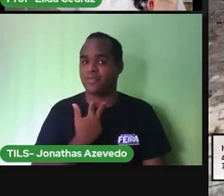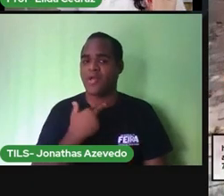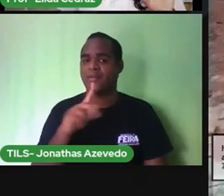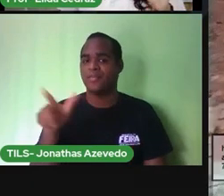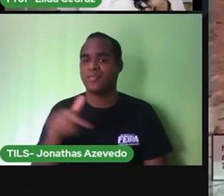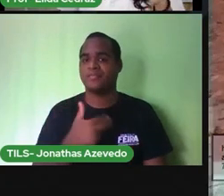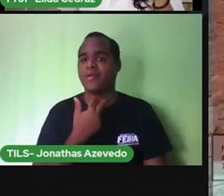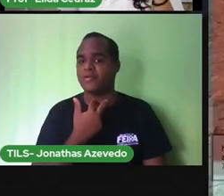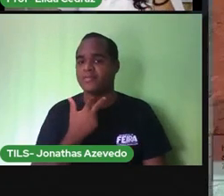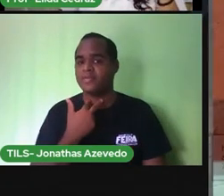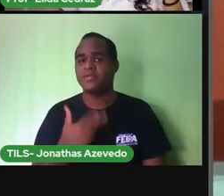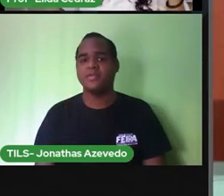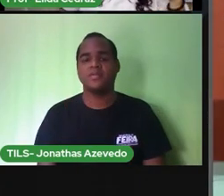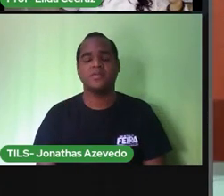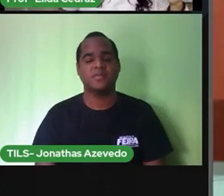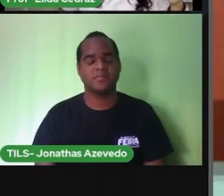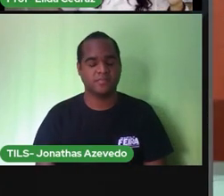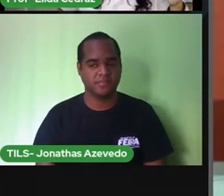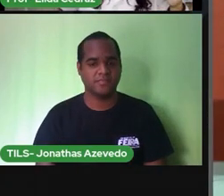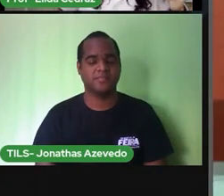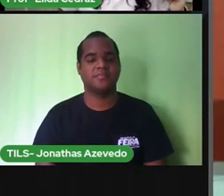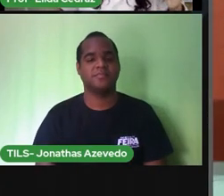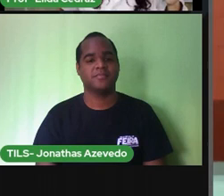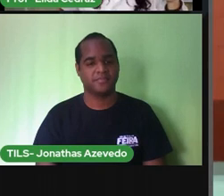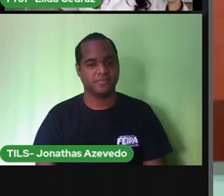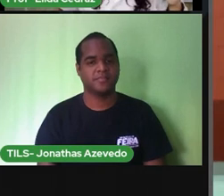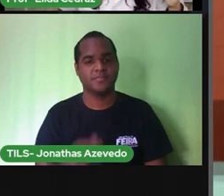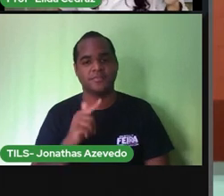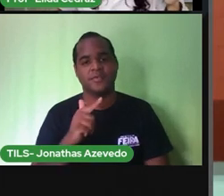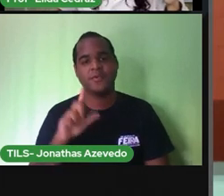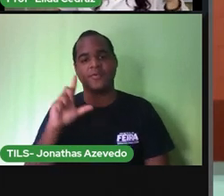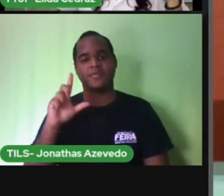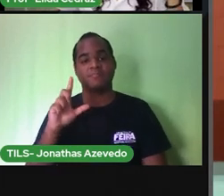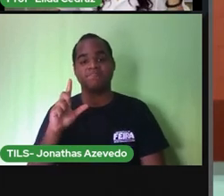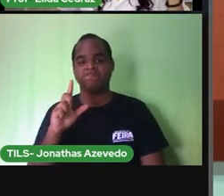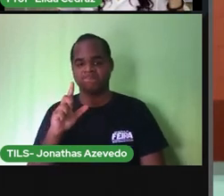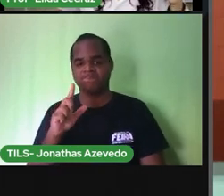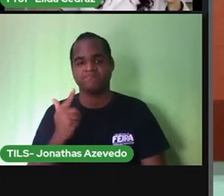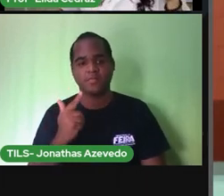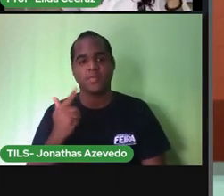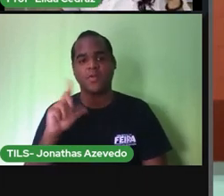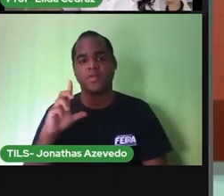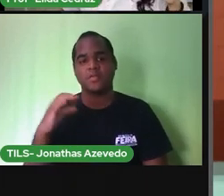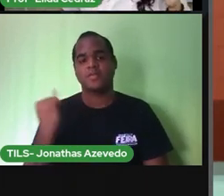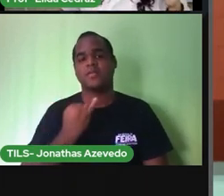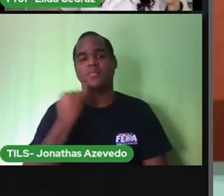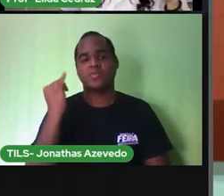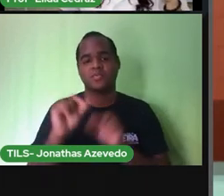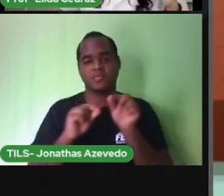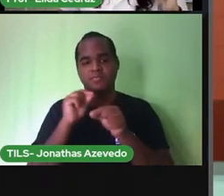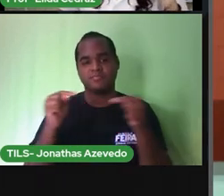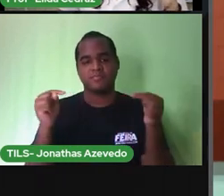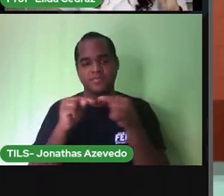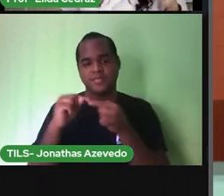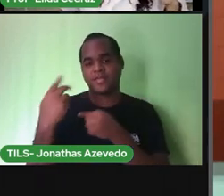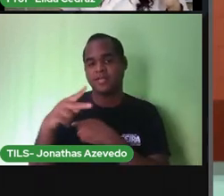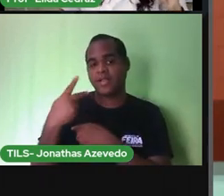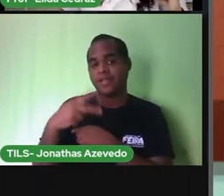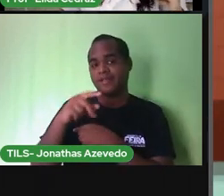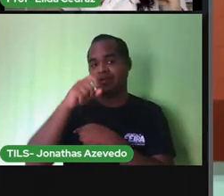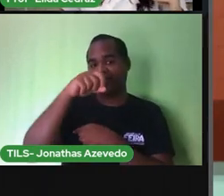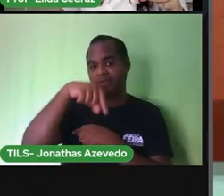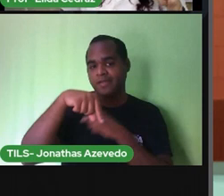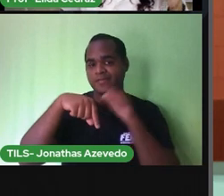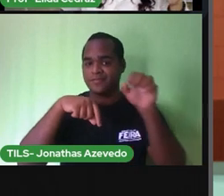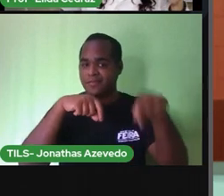acontecer outra coisa que é muito importante sobre a higiene coletiva é a seleção do